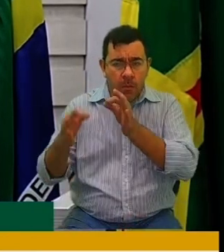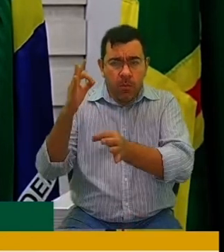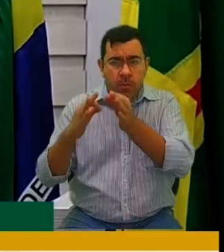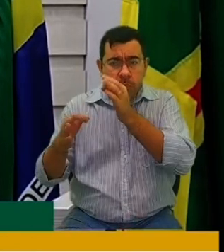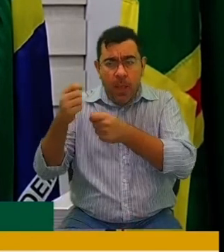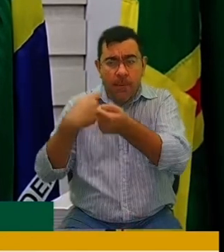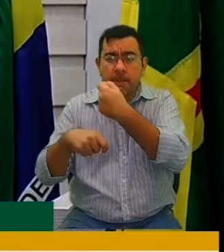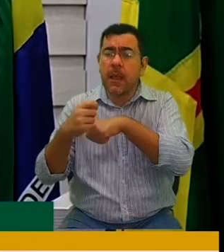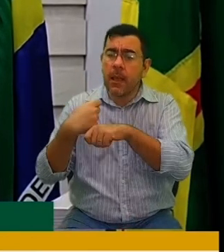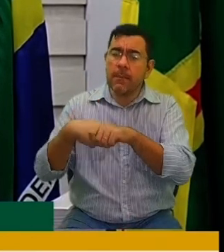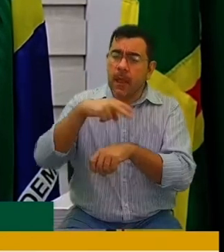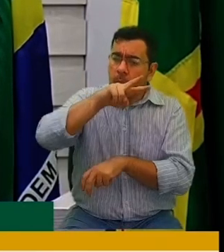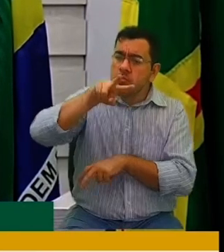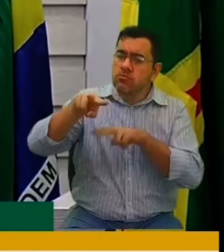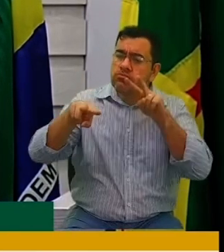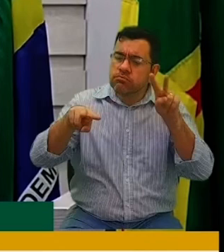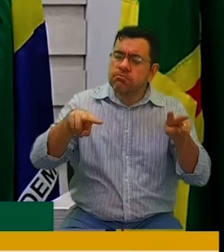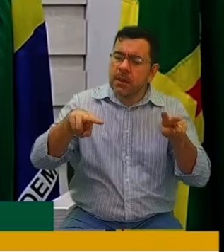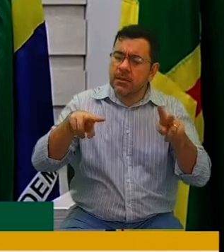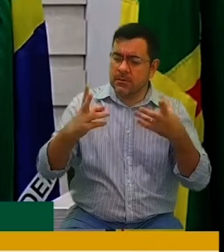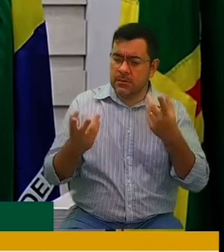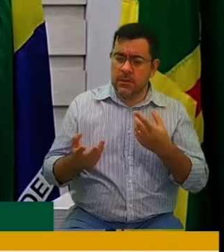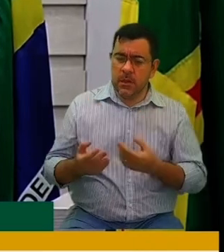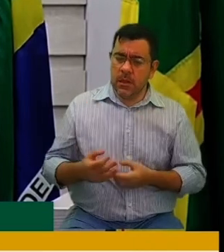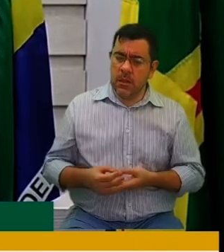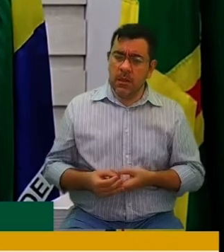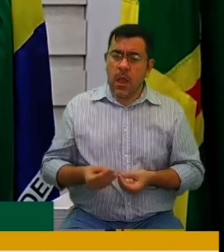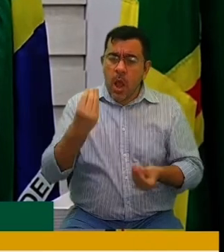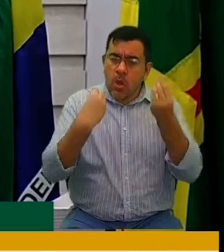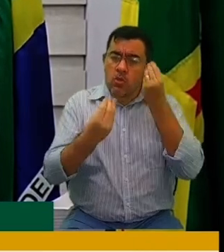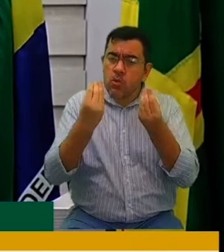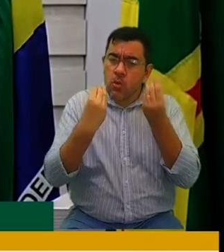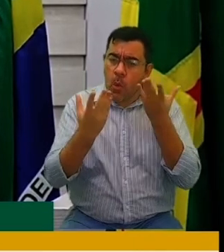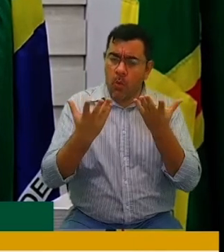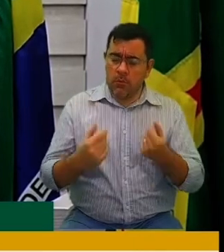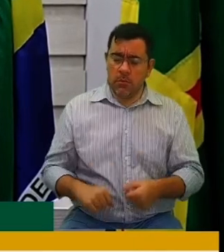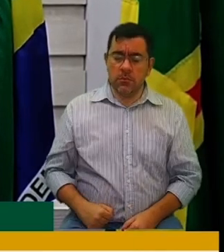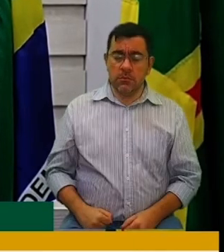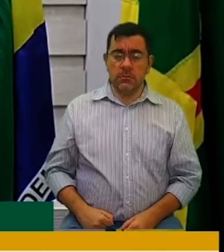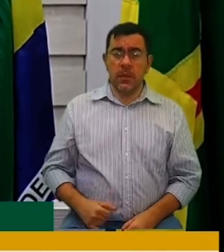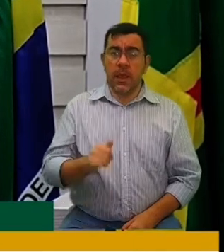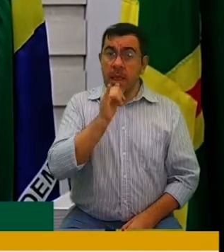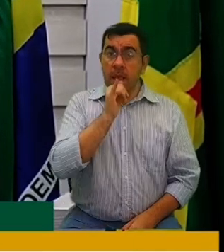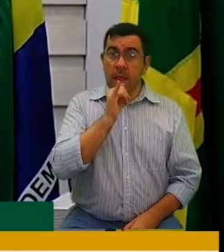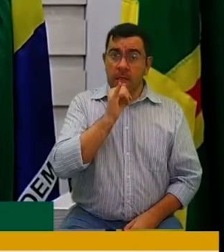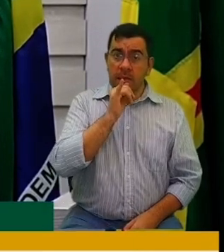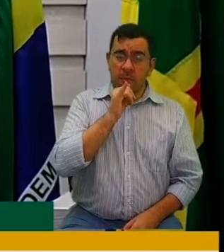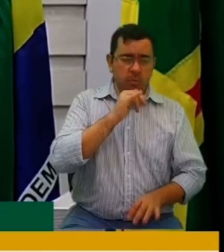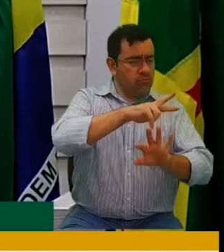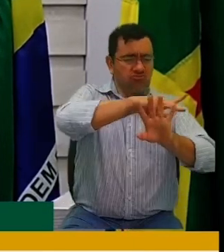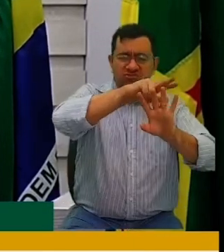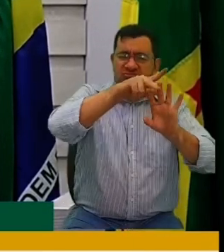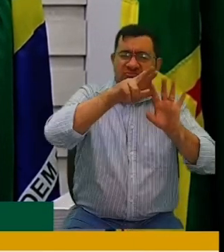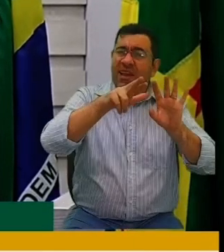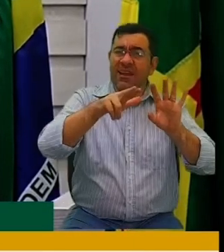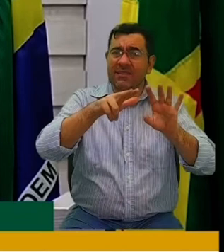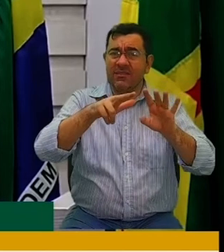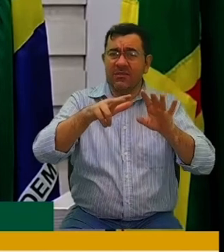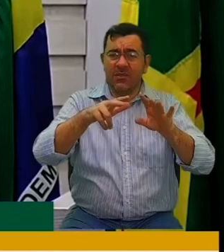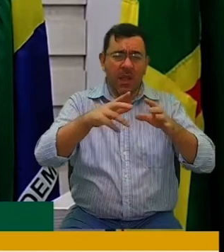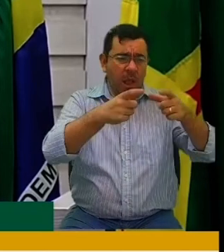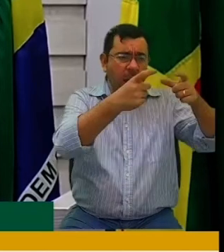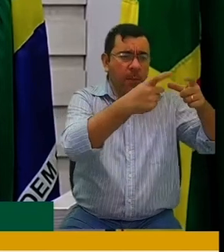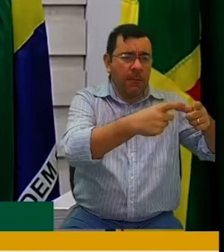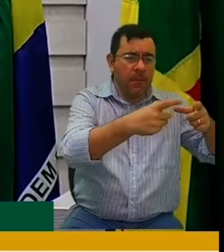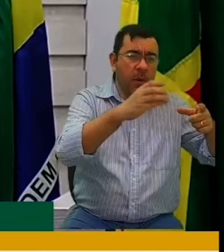comércio a fim de verificar. Esse aqui serve como exemplo para tantos outros aí, tanto na Coab, Ariston, Vila